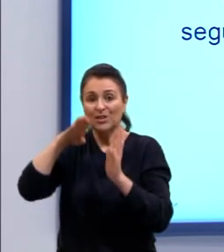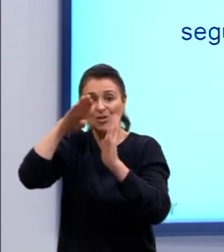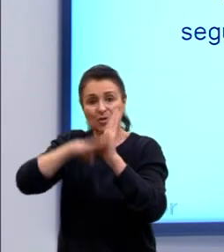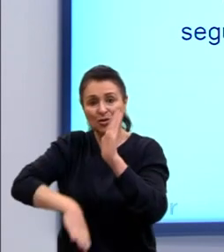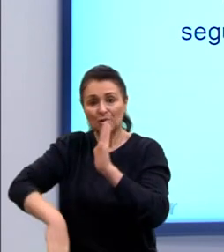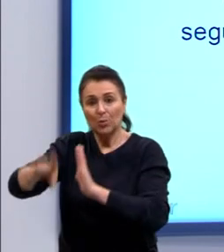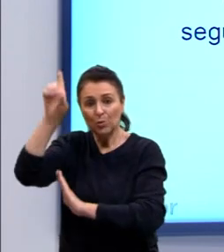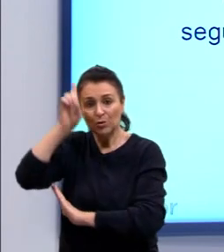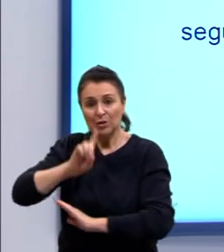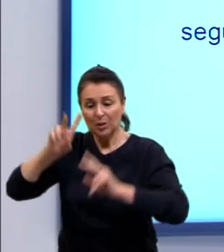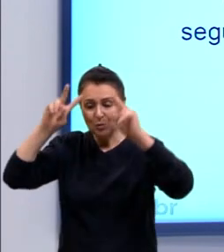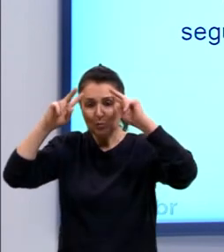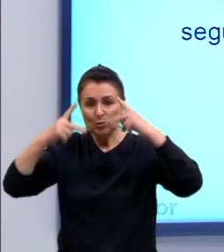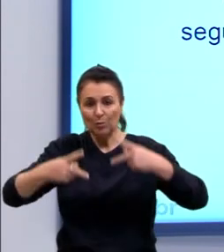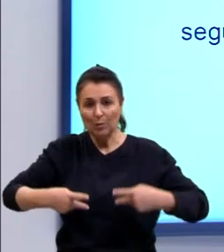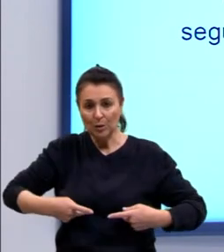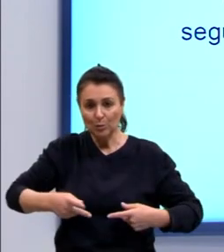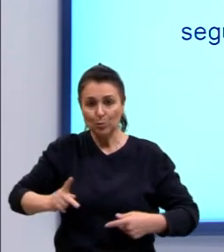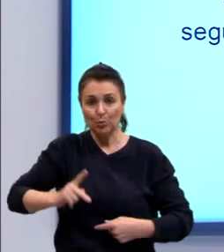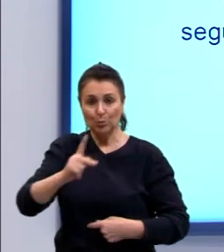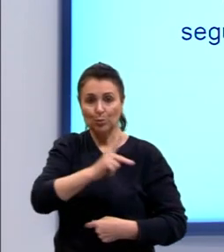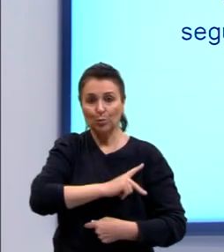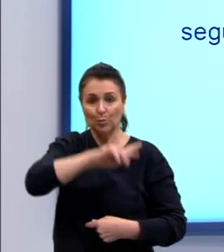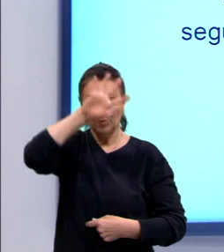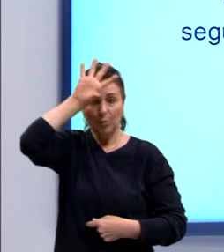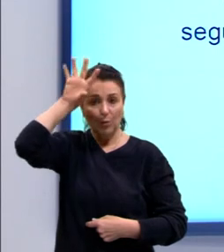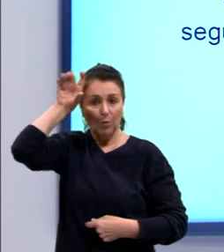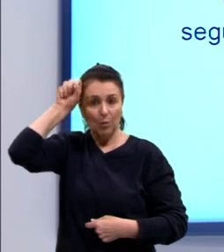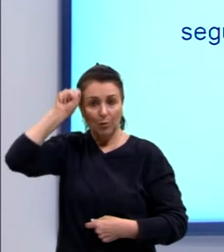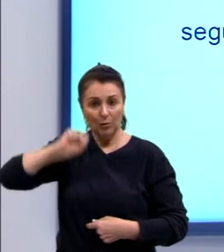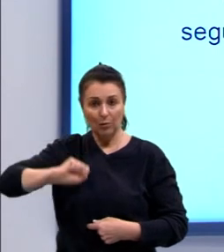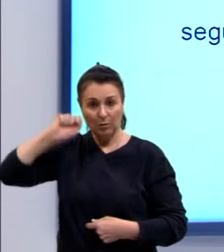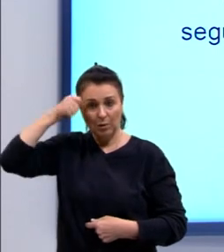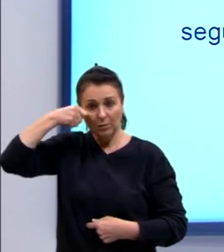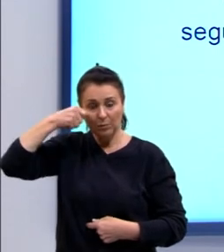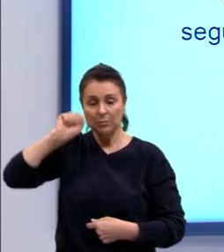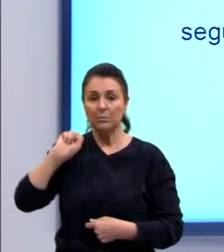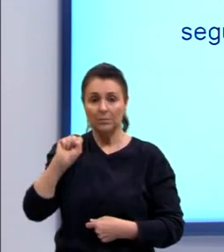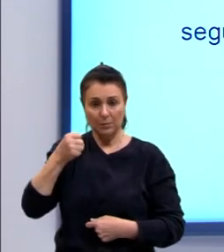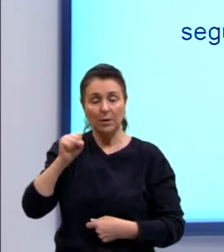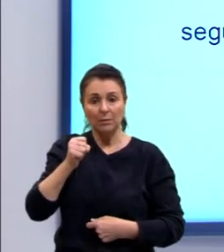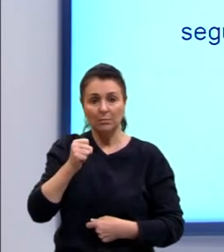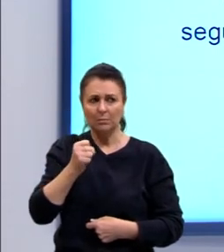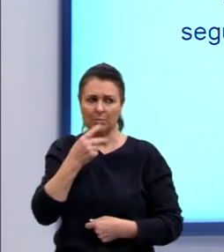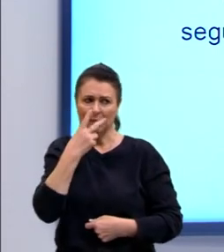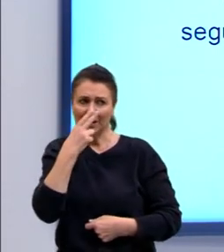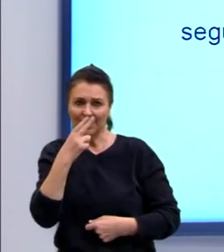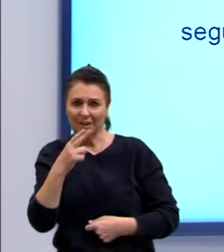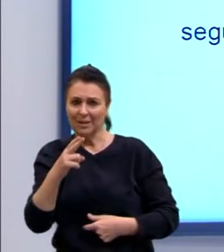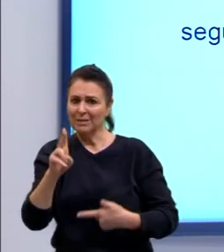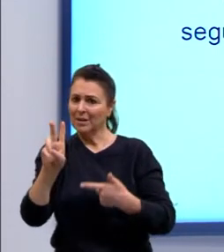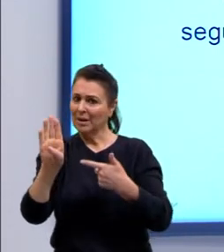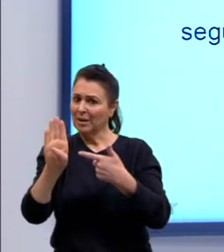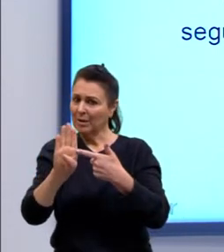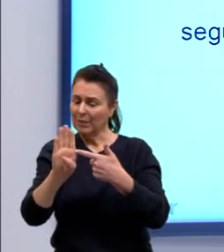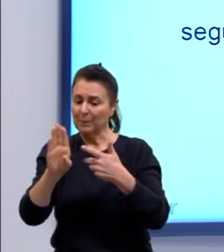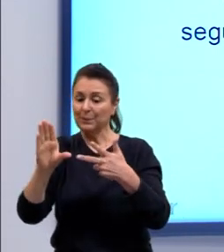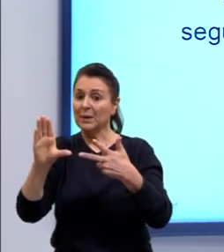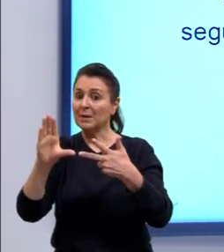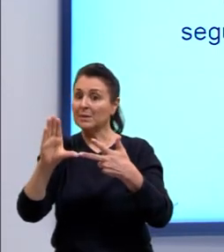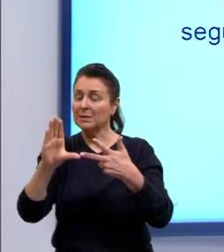dos africanos, do continente africano? Sim. Então, parece a alternativa B. C,